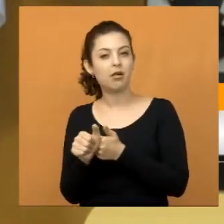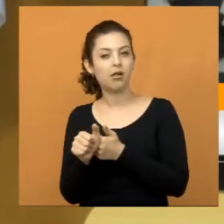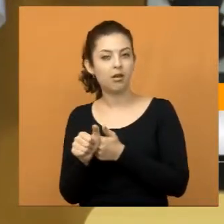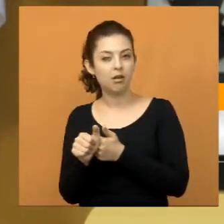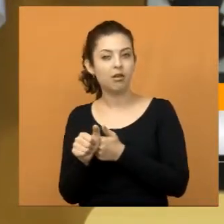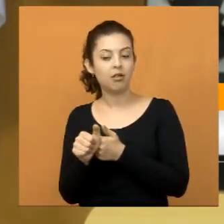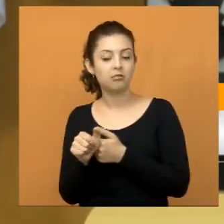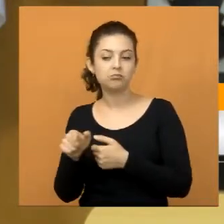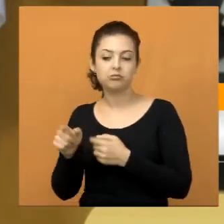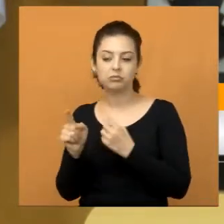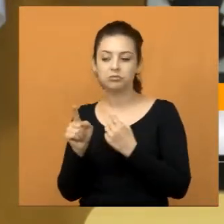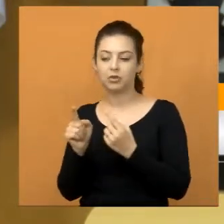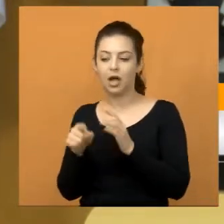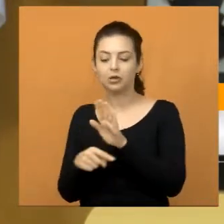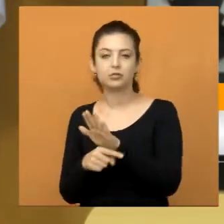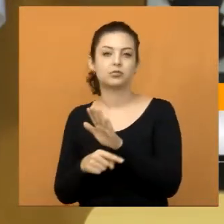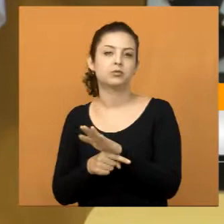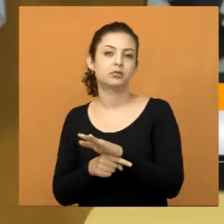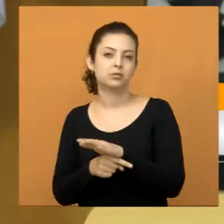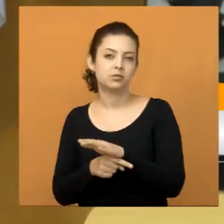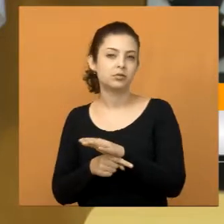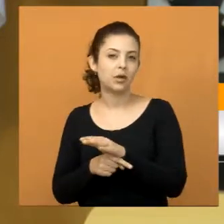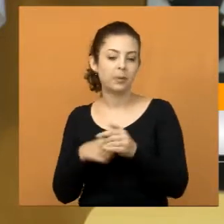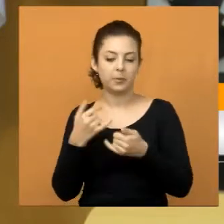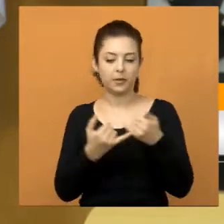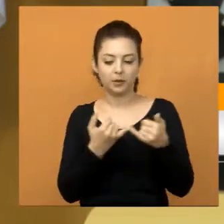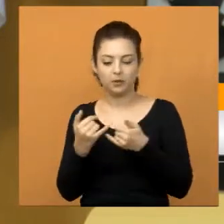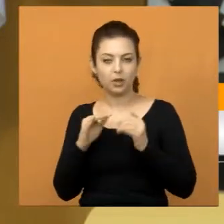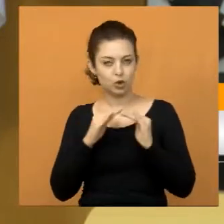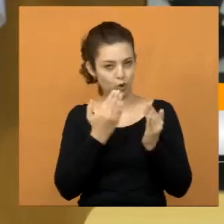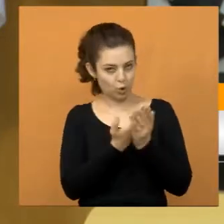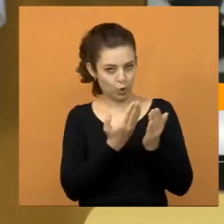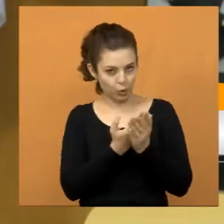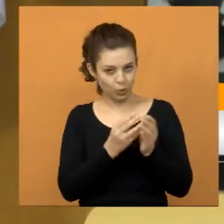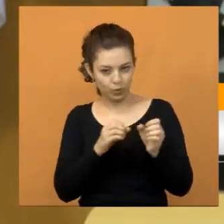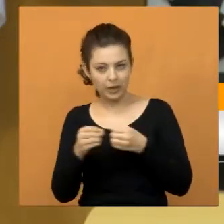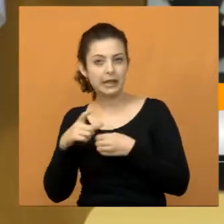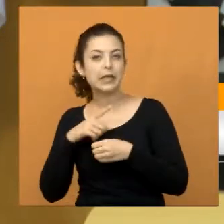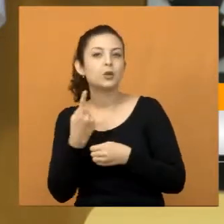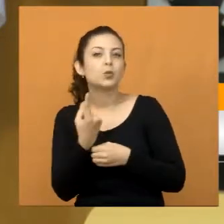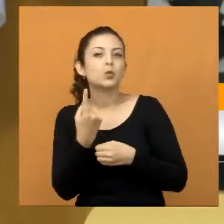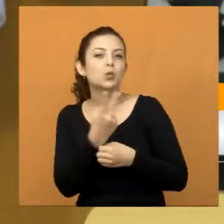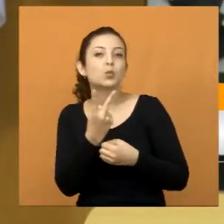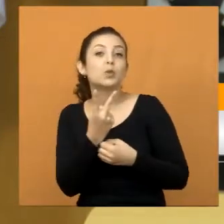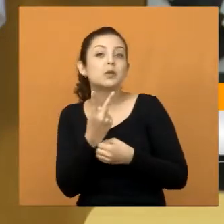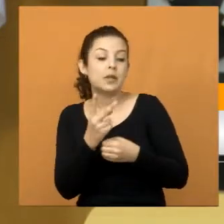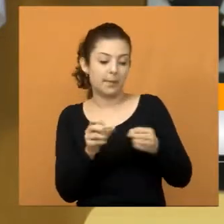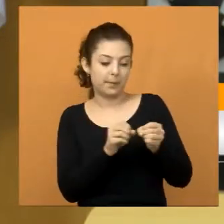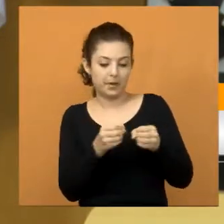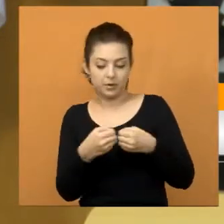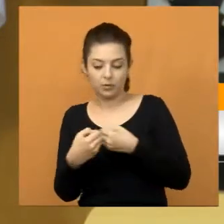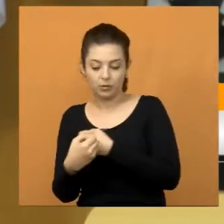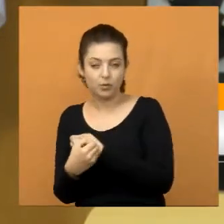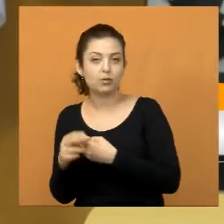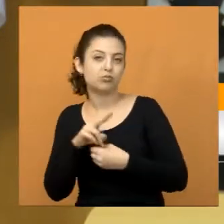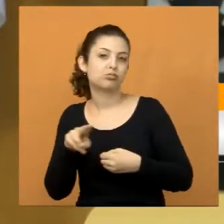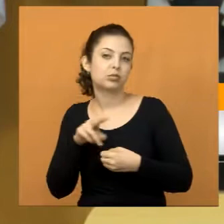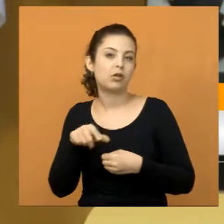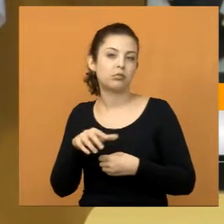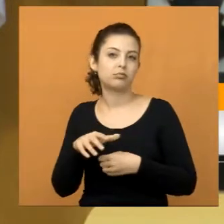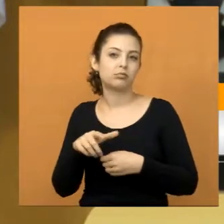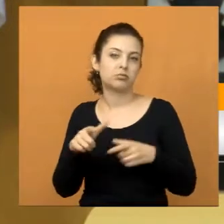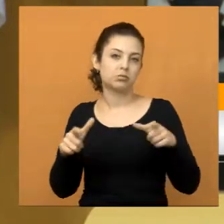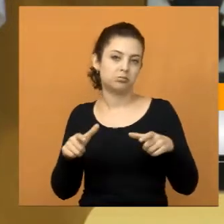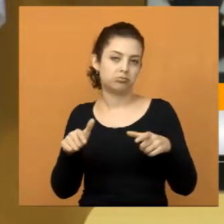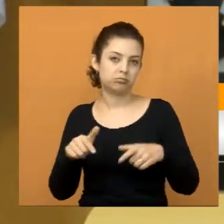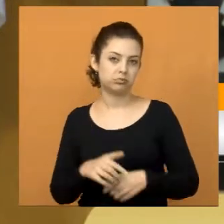e atenda ali aqueles moradores, inclusive os parquinhos das escolas ali, tem duas ali no entorno, para que eles possam usufruir daquele espaço